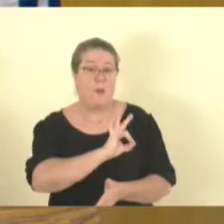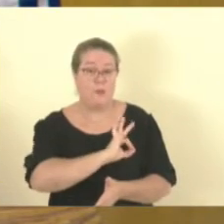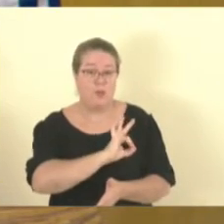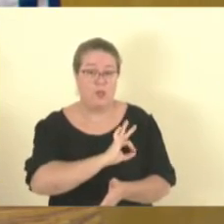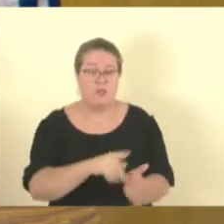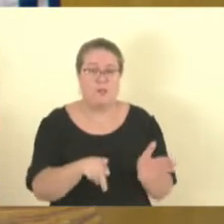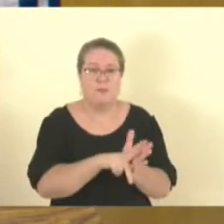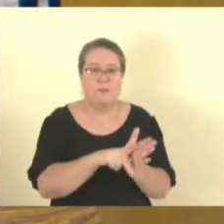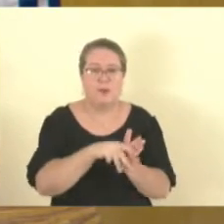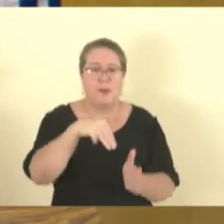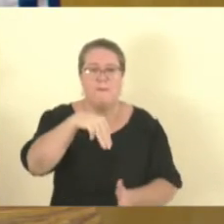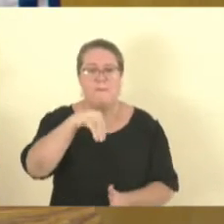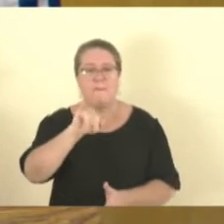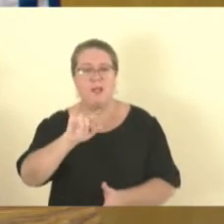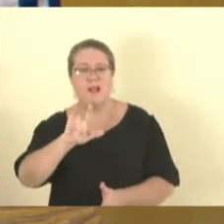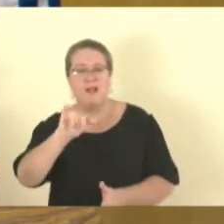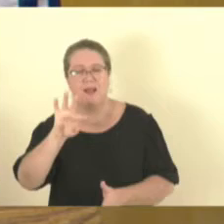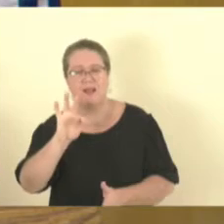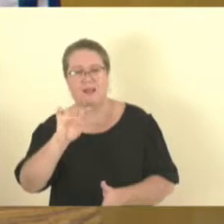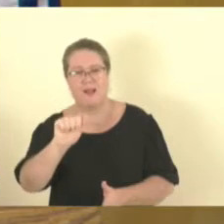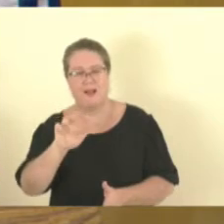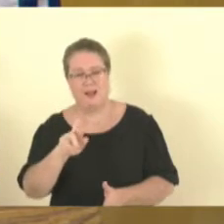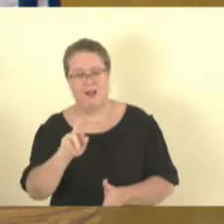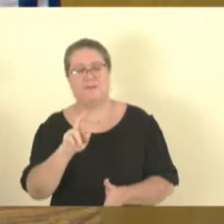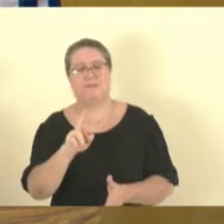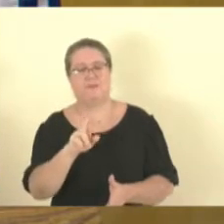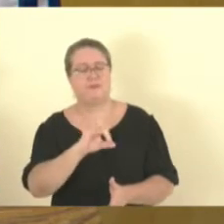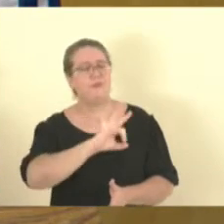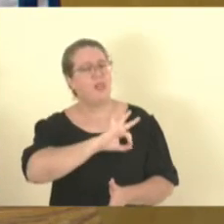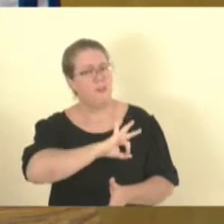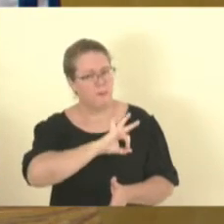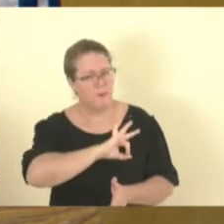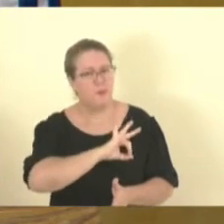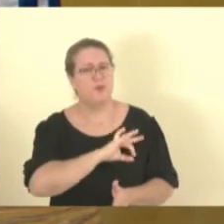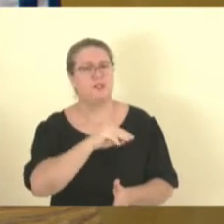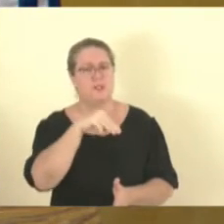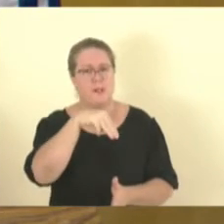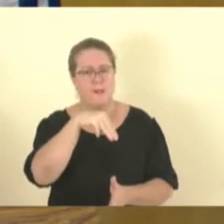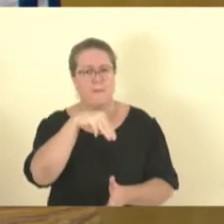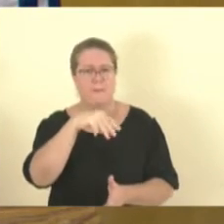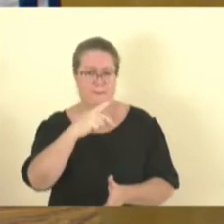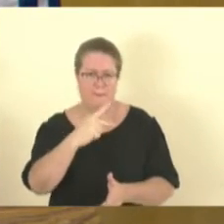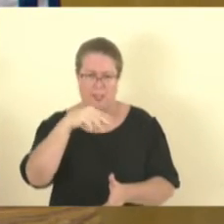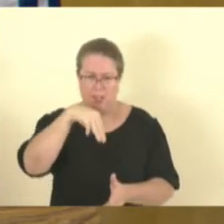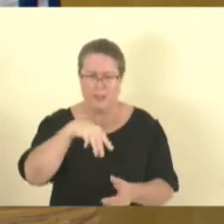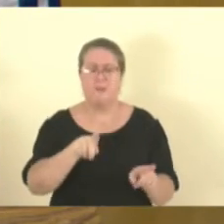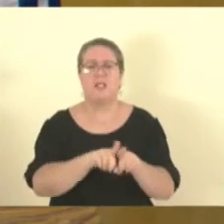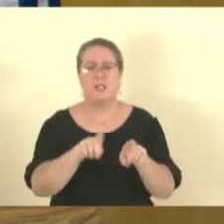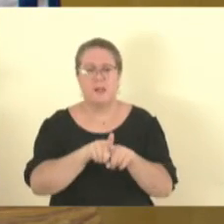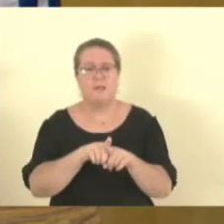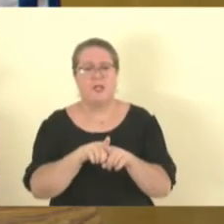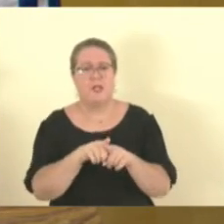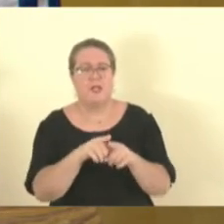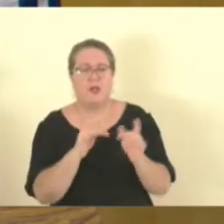próprios policiais militares fizeram contato com vários deputados para que aprovasse a matéria. No entanto, esse